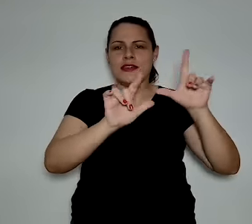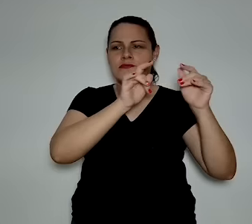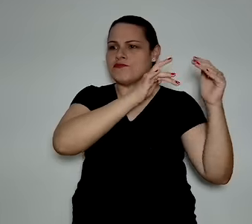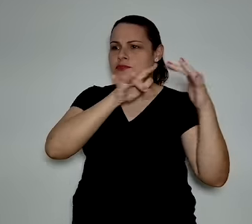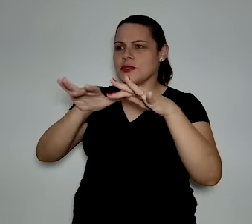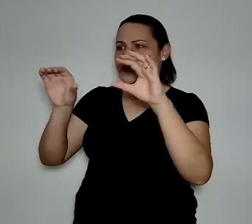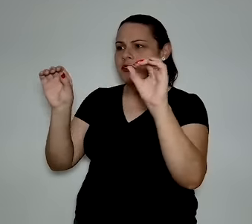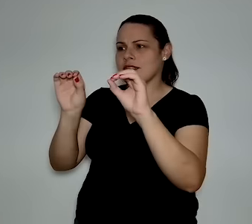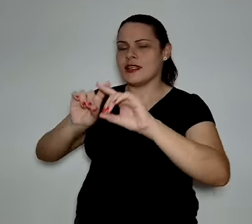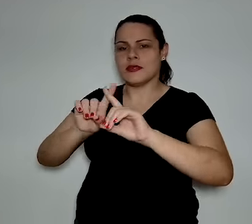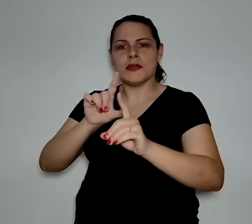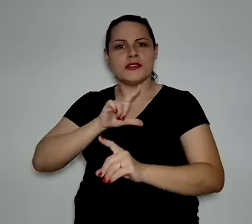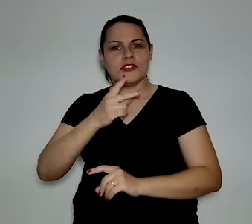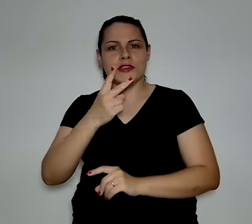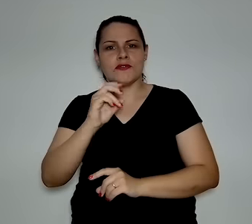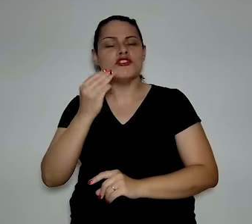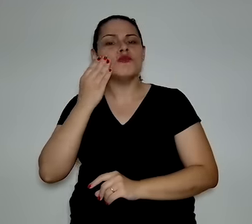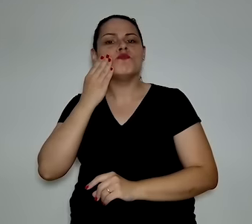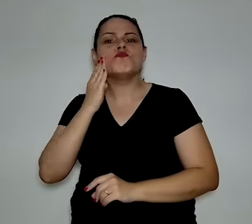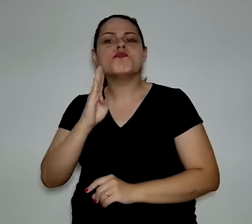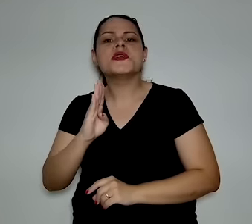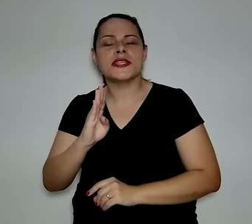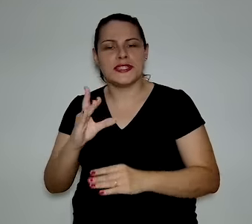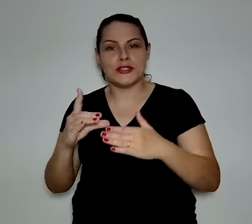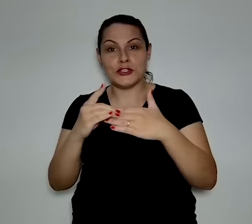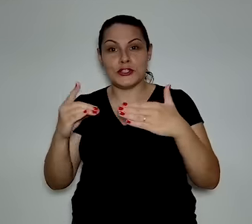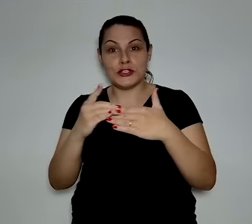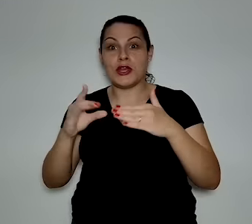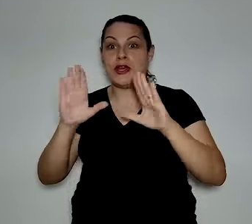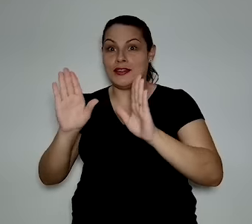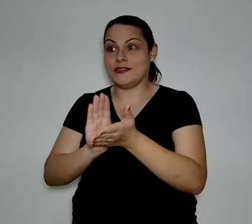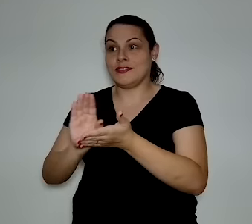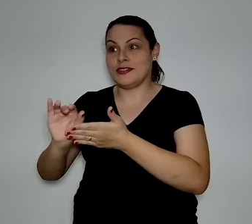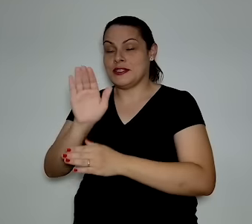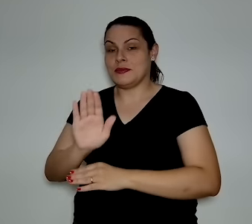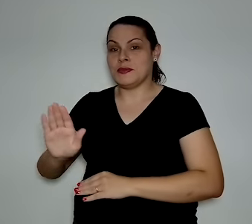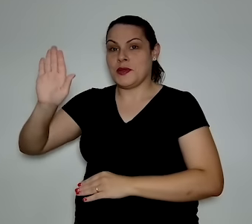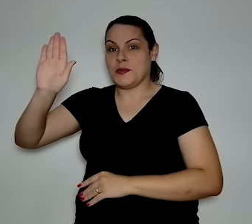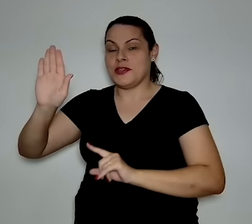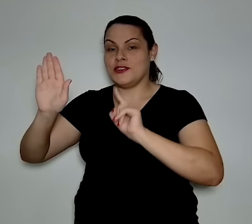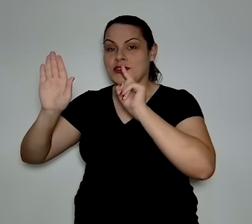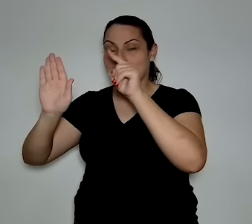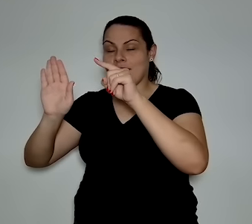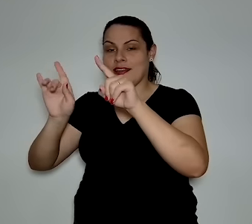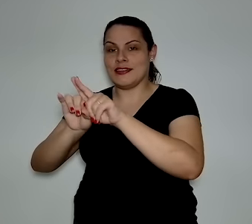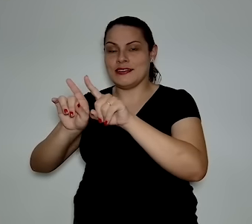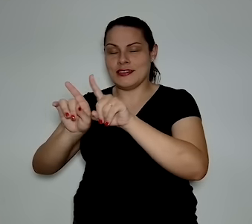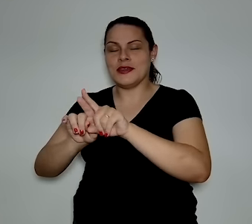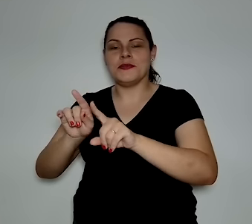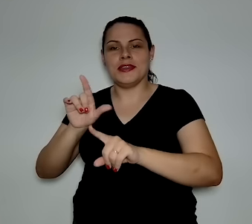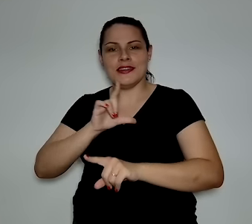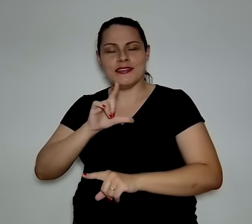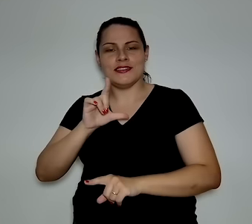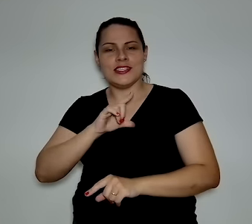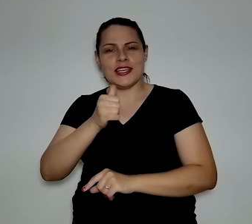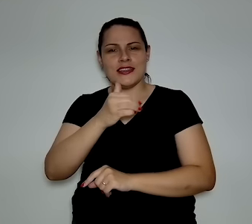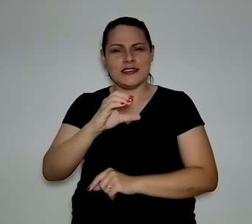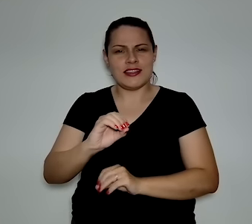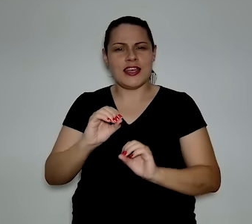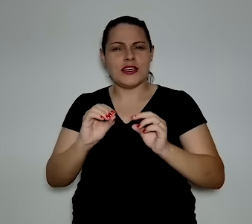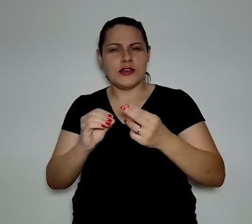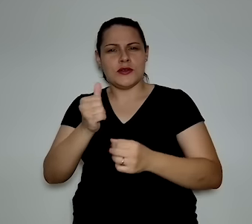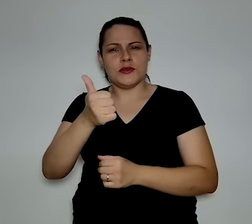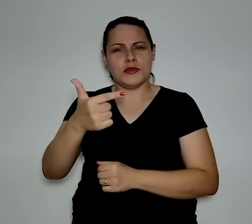imprensa olhar, tinha 20 bilhões de dólares já prometido lá em P100. Tinha umas